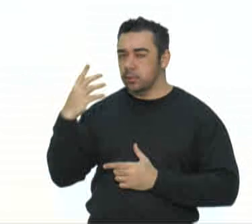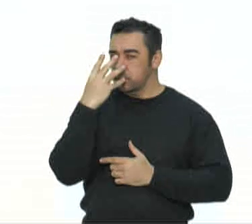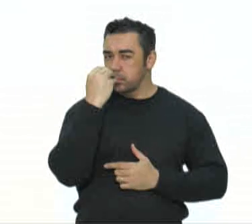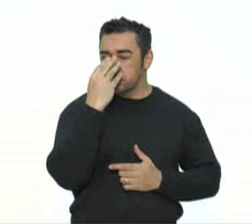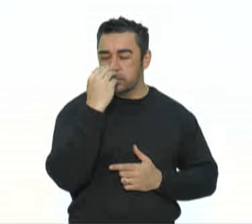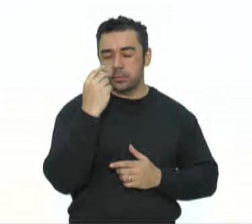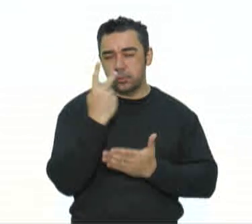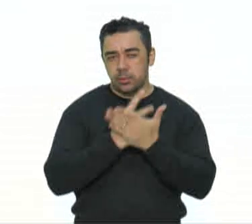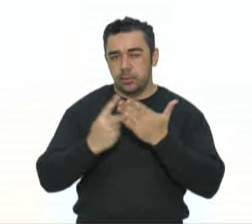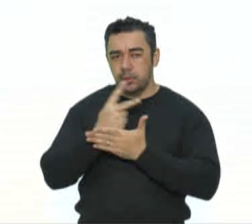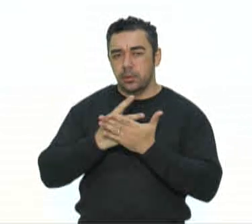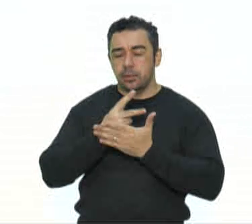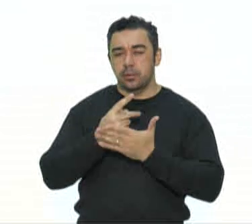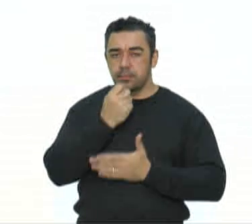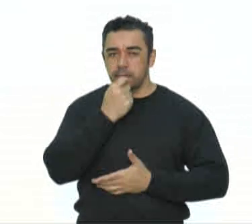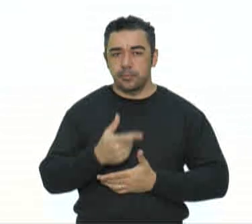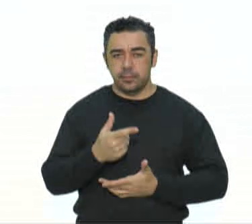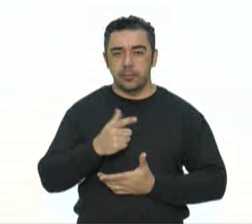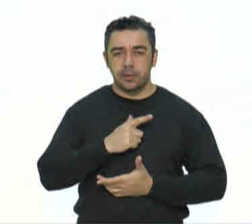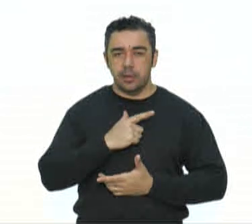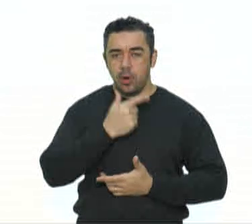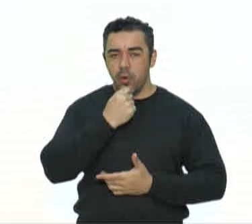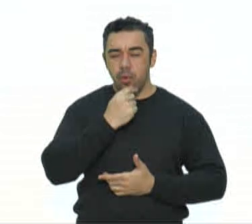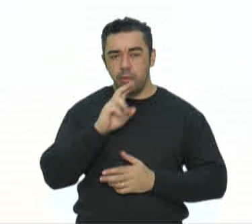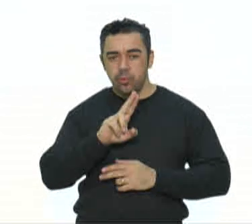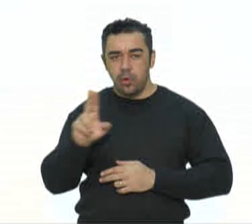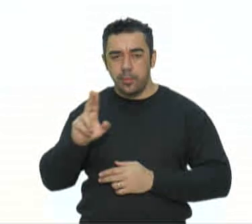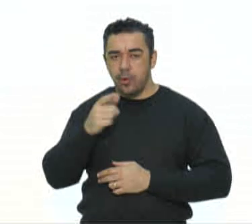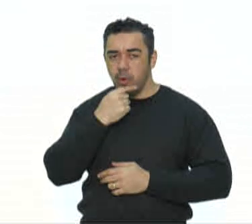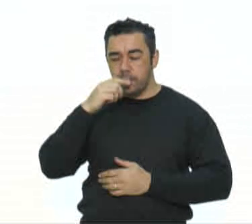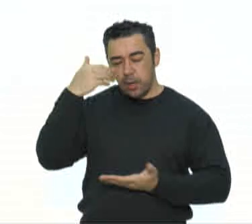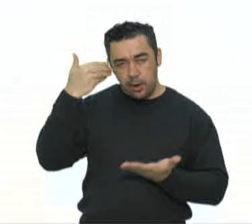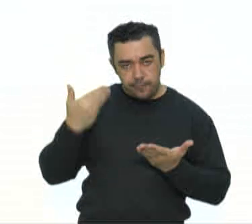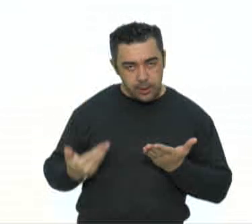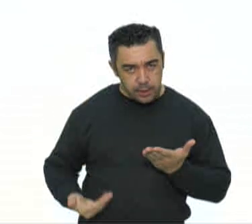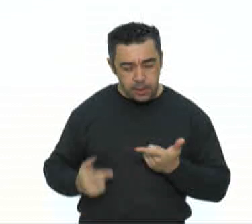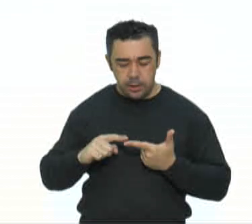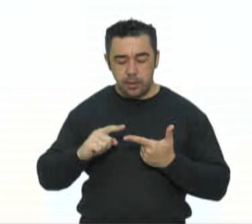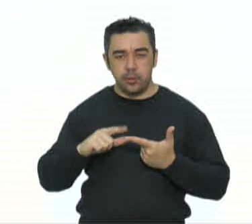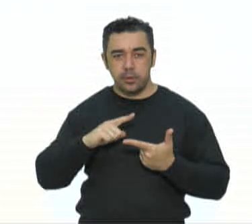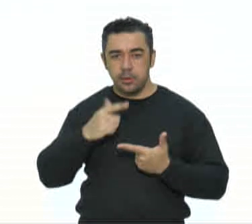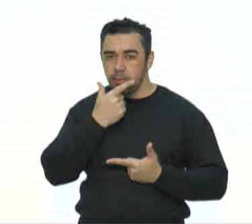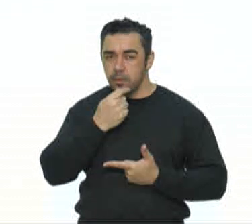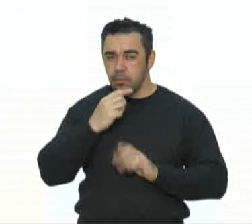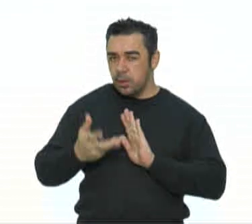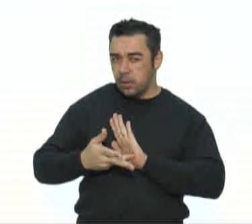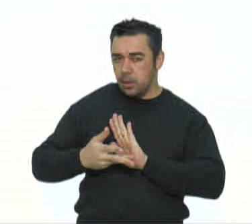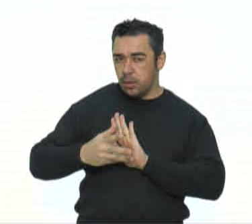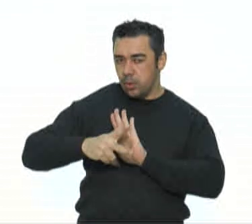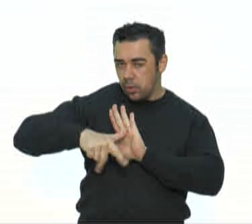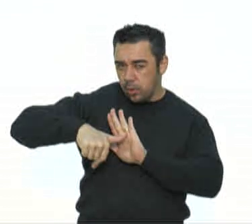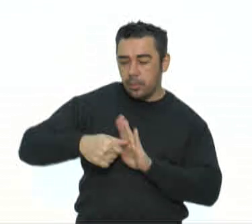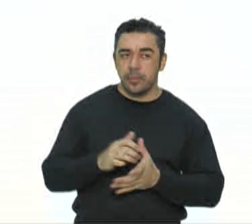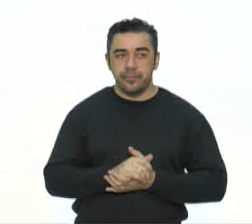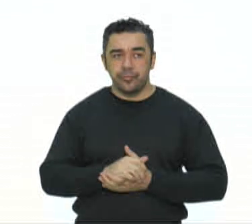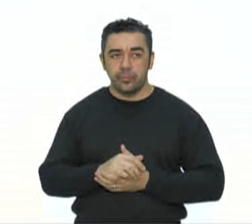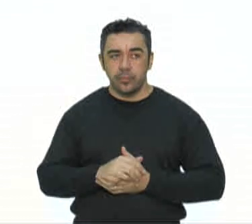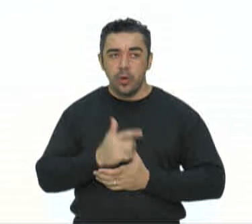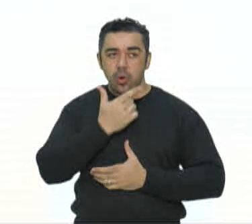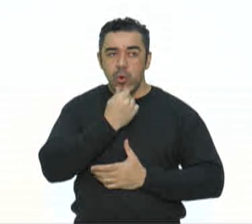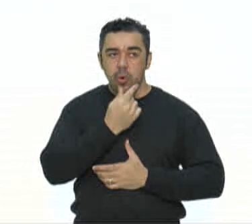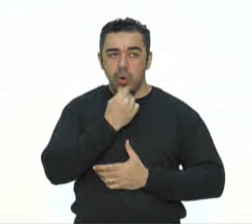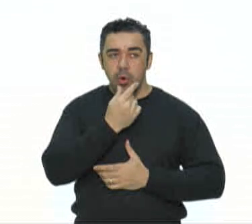o Cavalheiro e os Gangsteres. O Chamberlain, esse senhor de preto na charge, primeiro-ministro da Inglaterra,